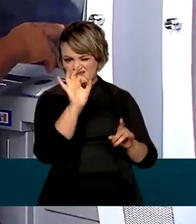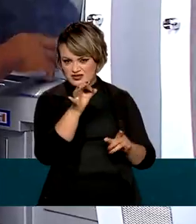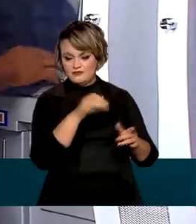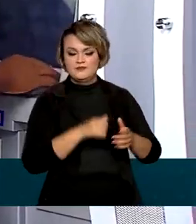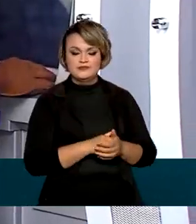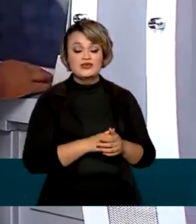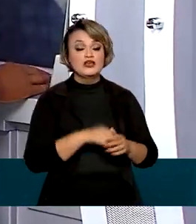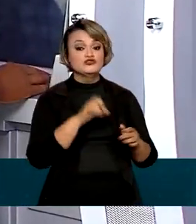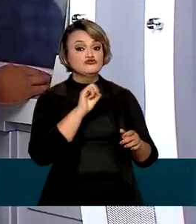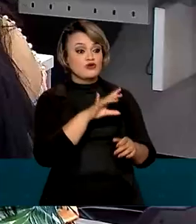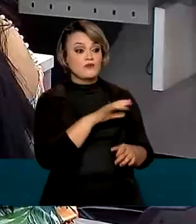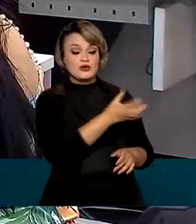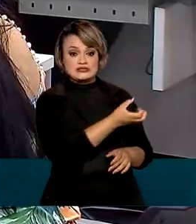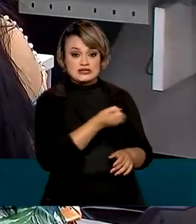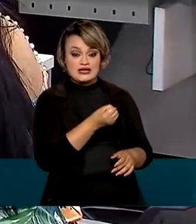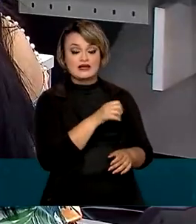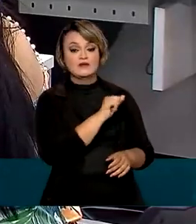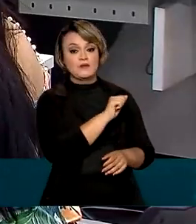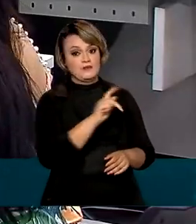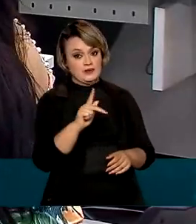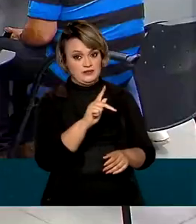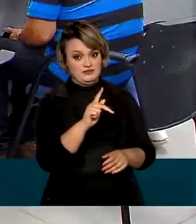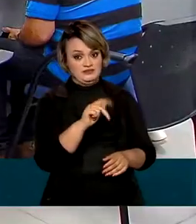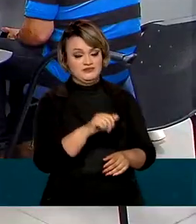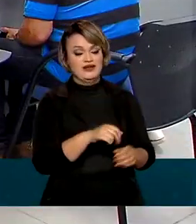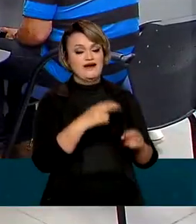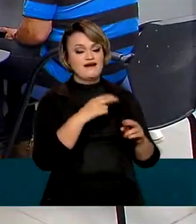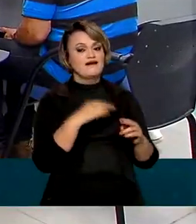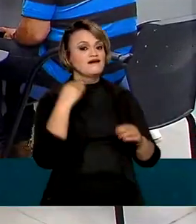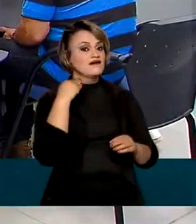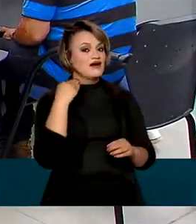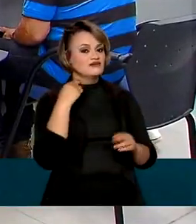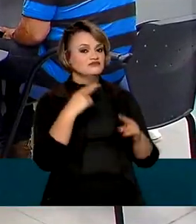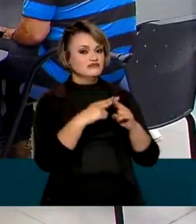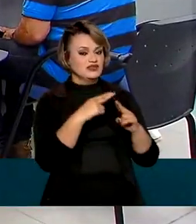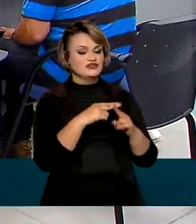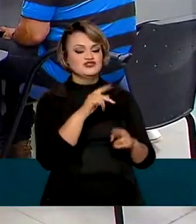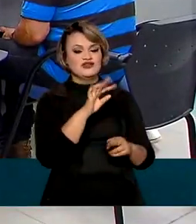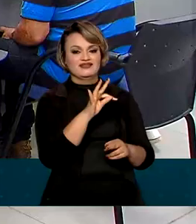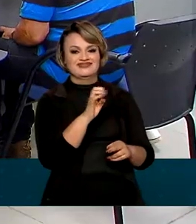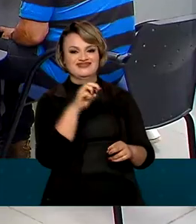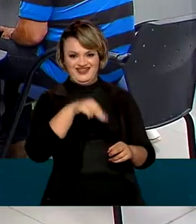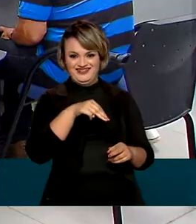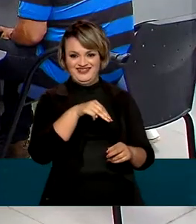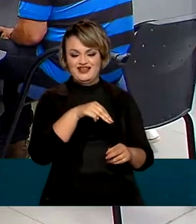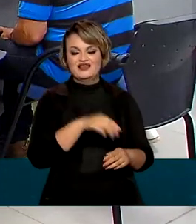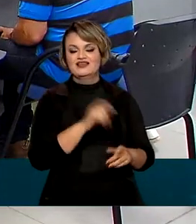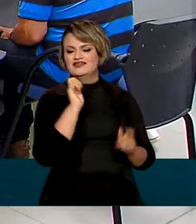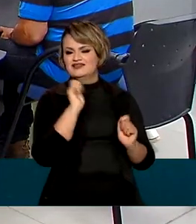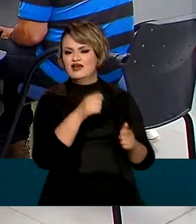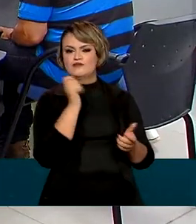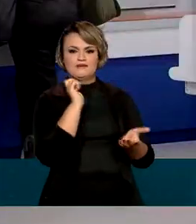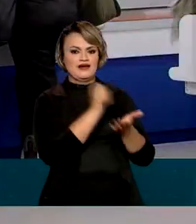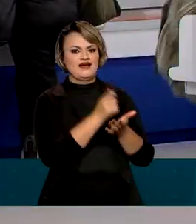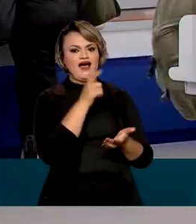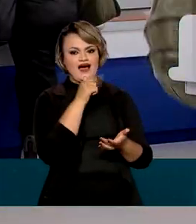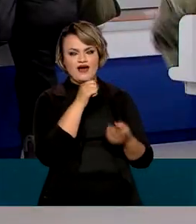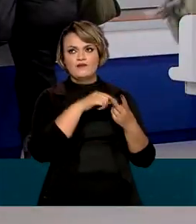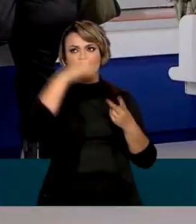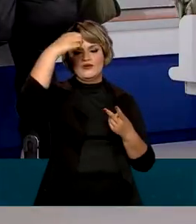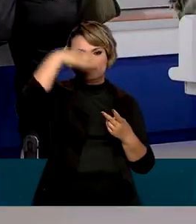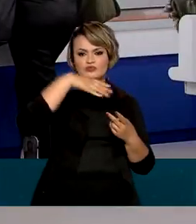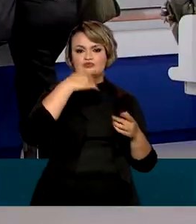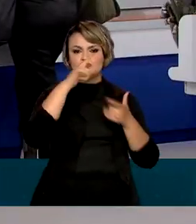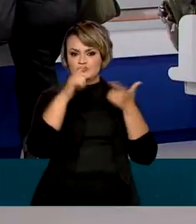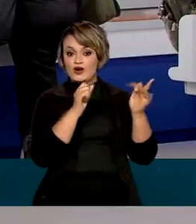né? Isso só pode ser movimentado por meio do aplicativo Caixa Tem, que permite, entre outros serviços, o pagamento de água, de contas de água, de luz e